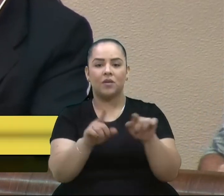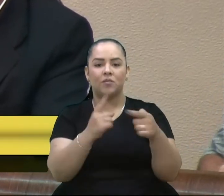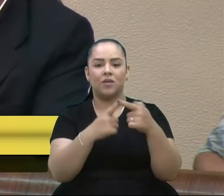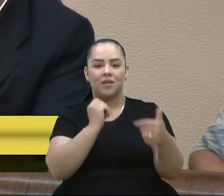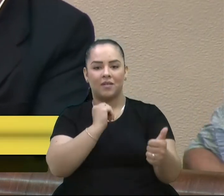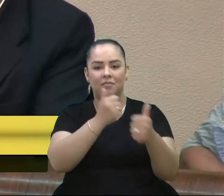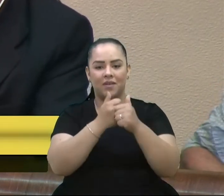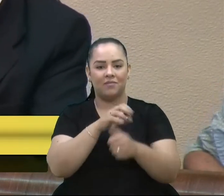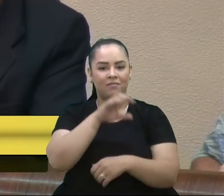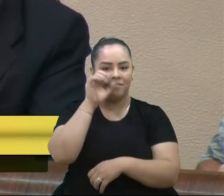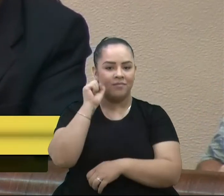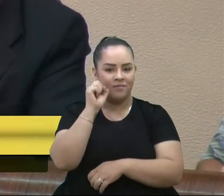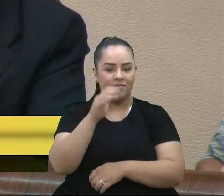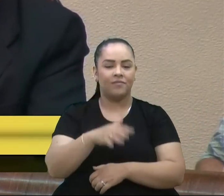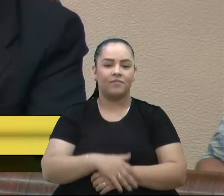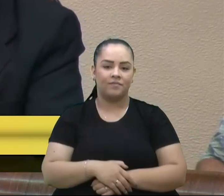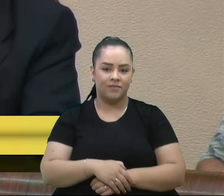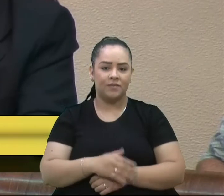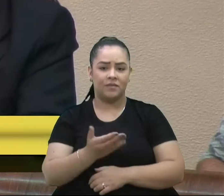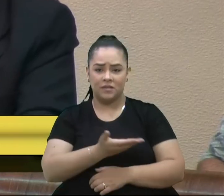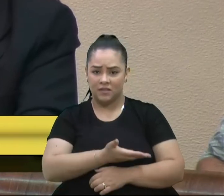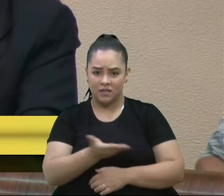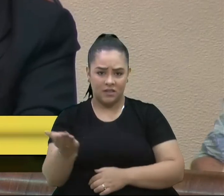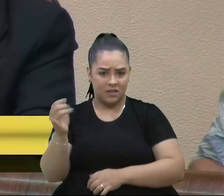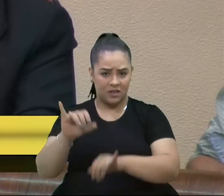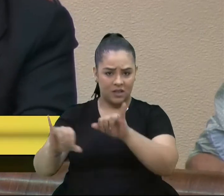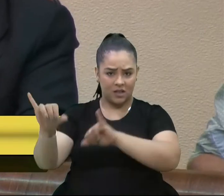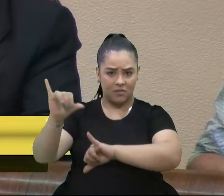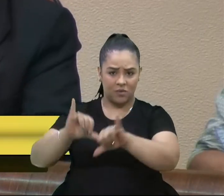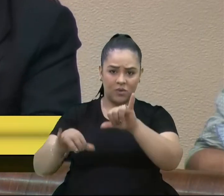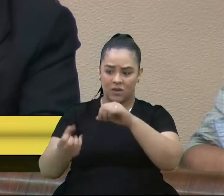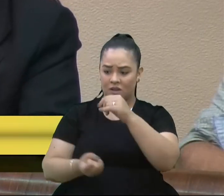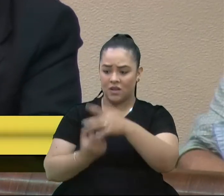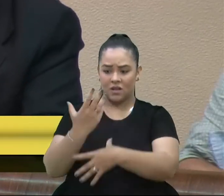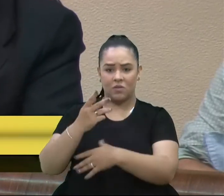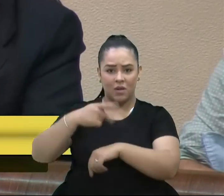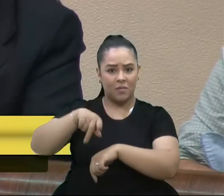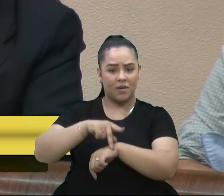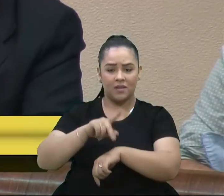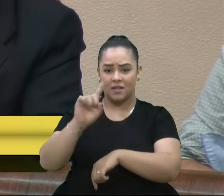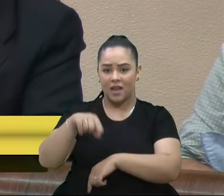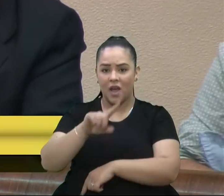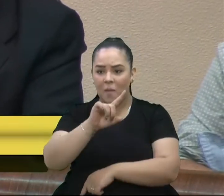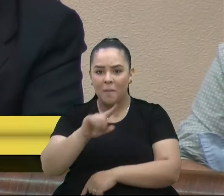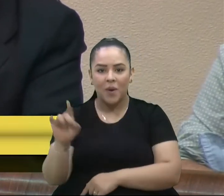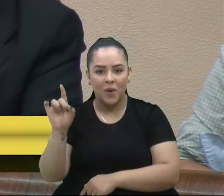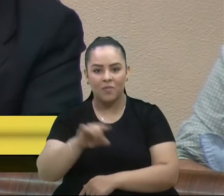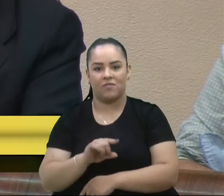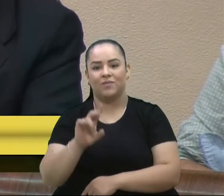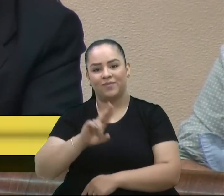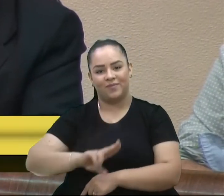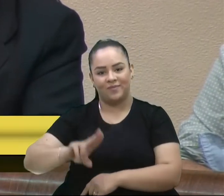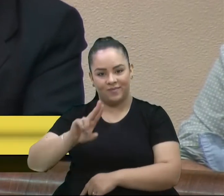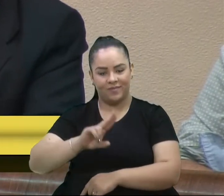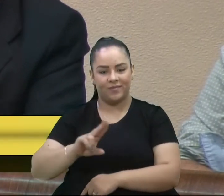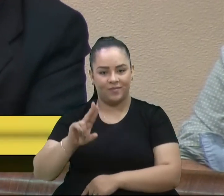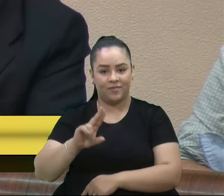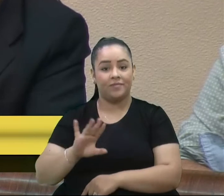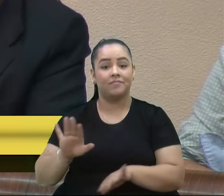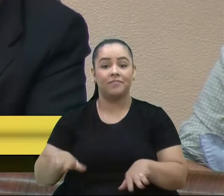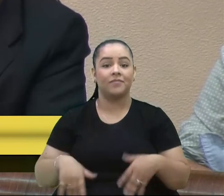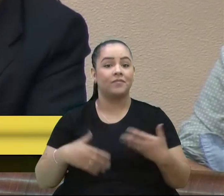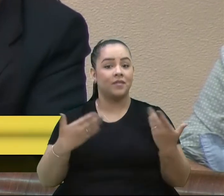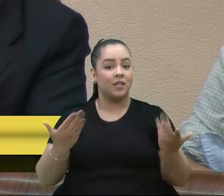E esses produtos químicos são produzidos em países que lá é proibido a utilização desses produtos. Então,